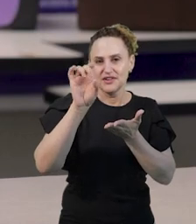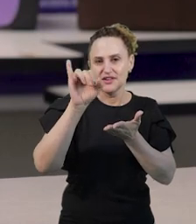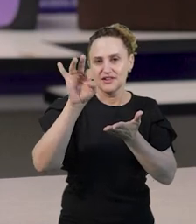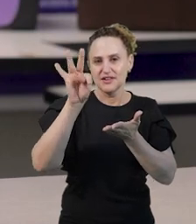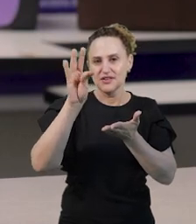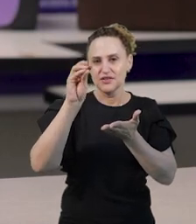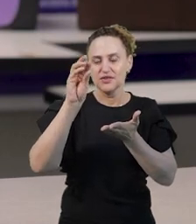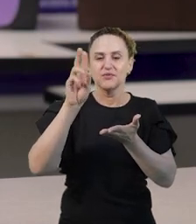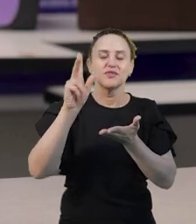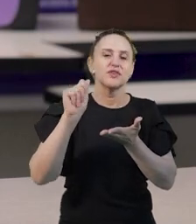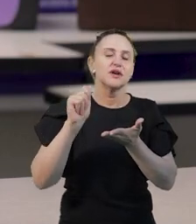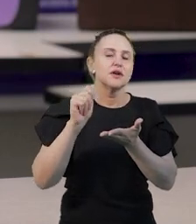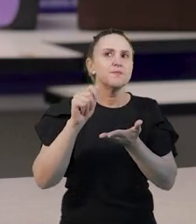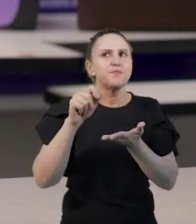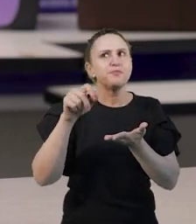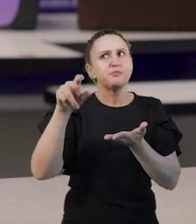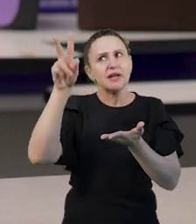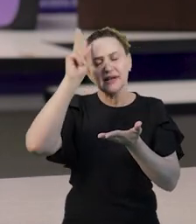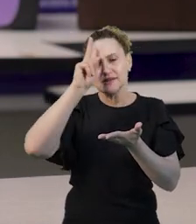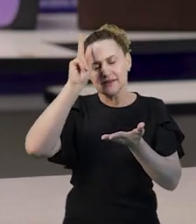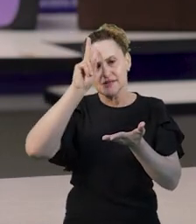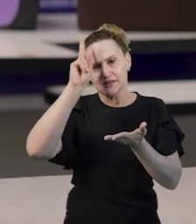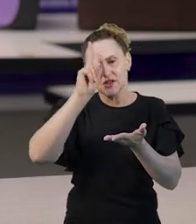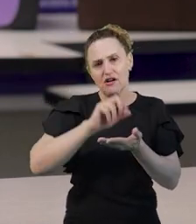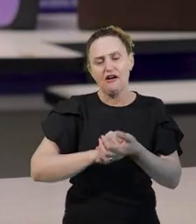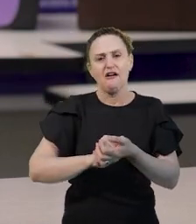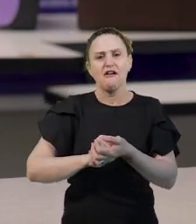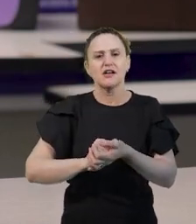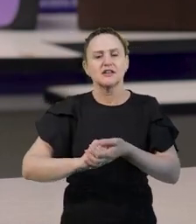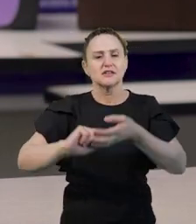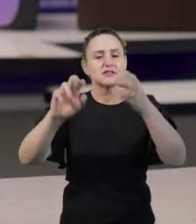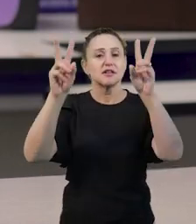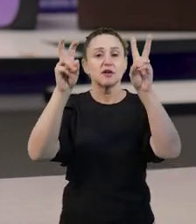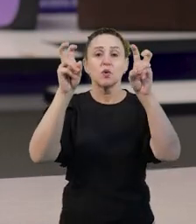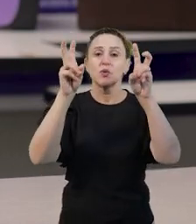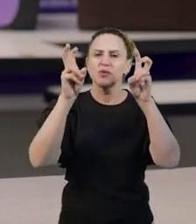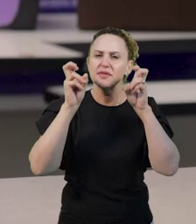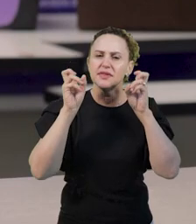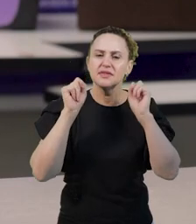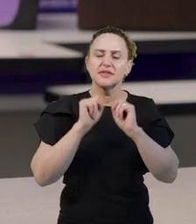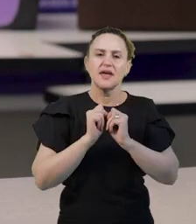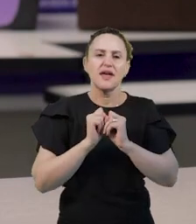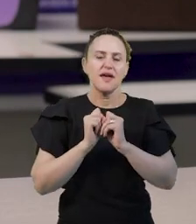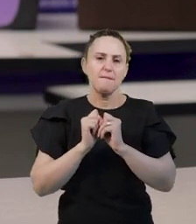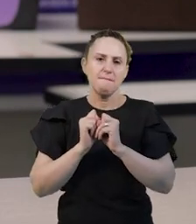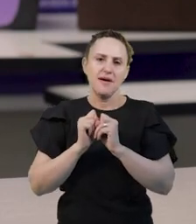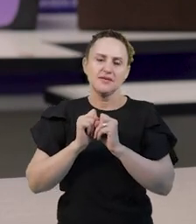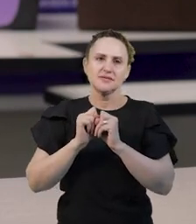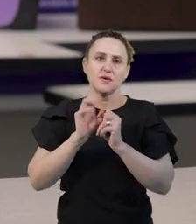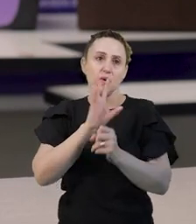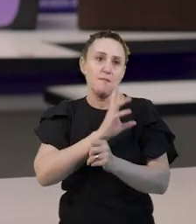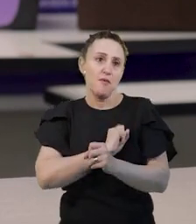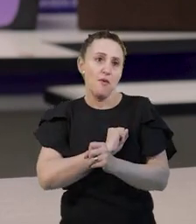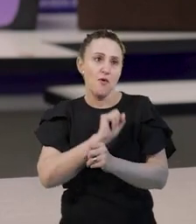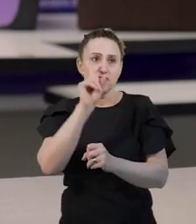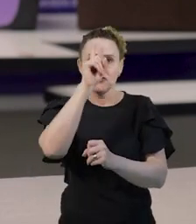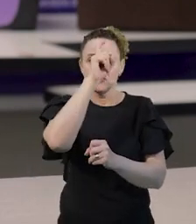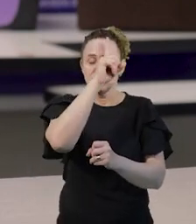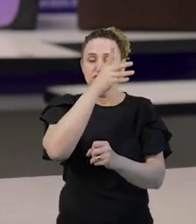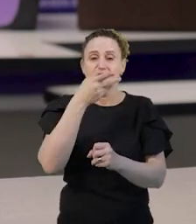trazem muitos temas a serem debatidos, como medos, o amor, a dificuldade de ser criança,